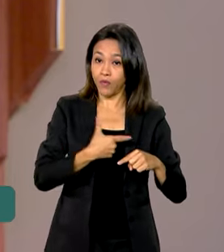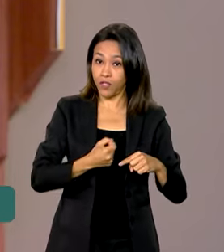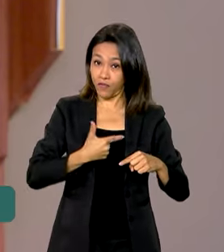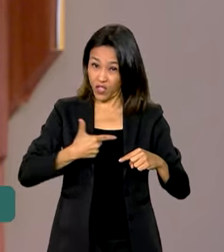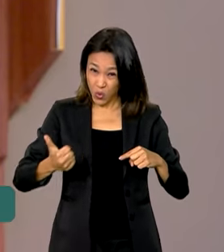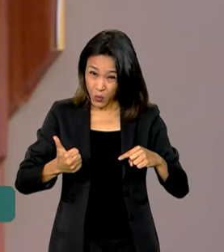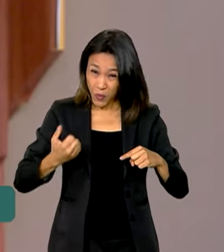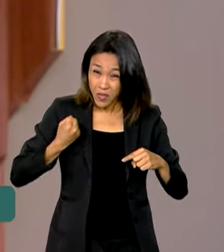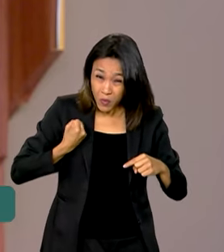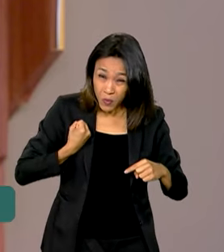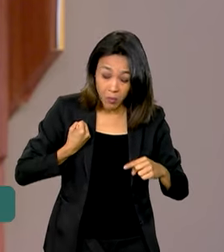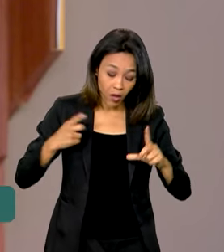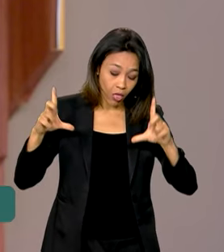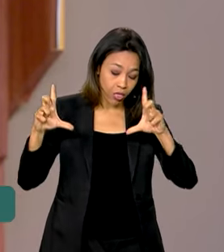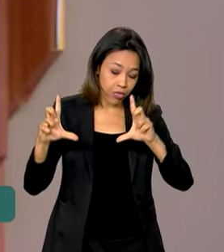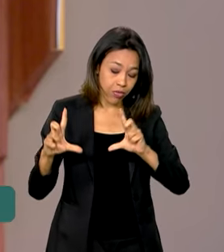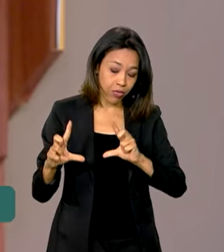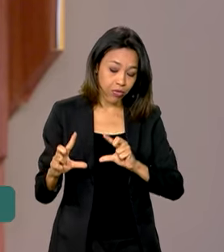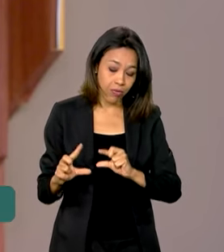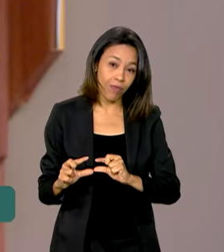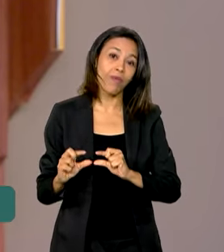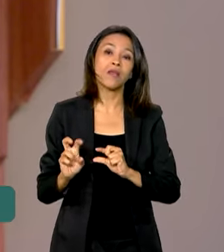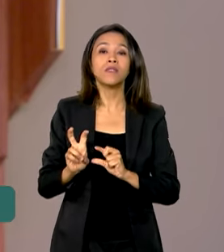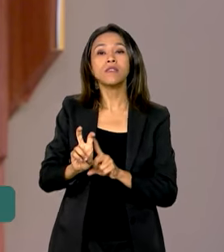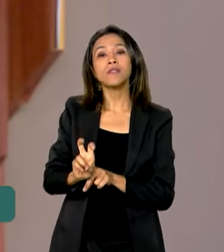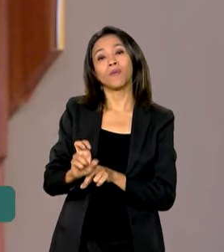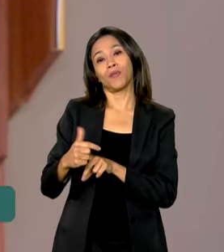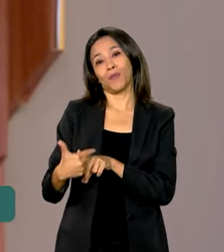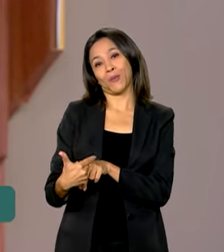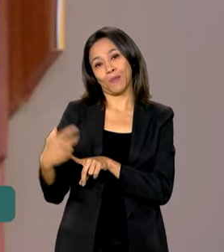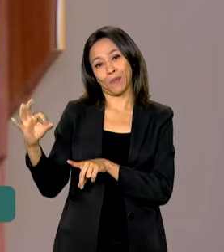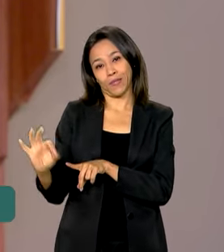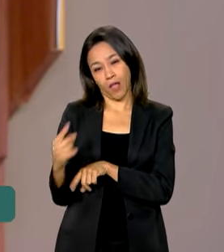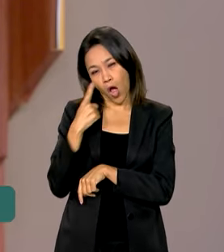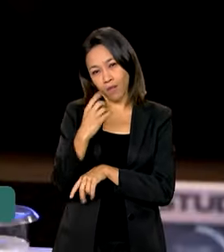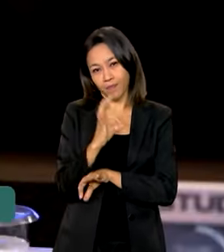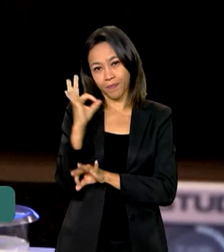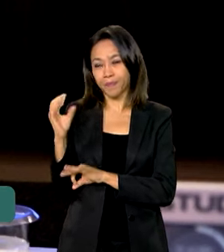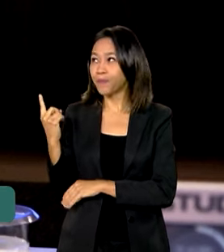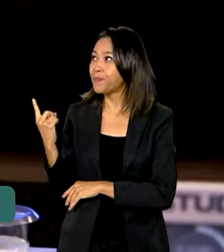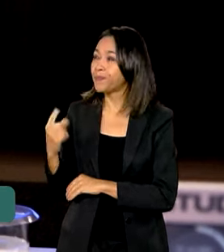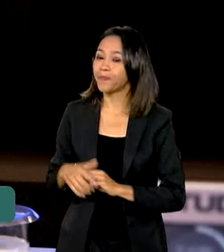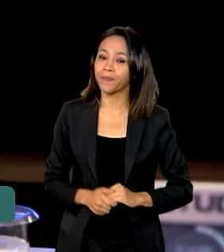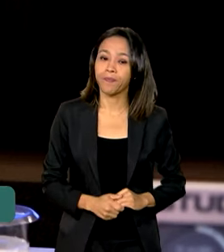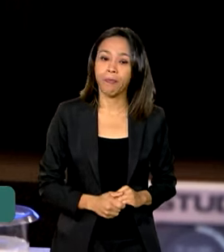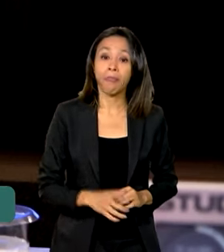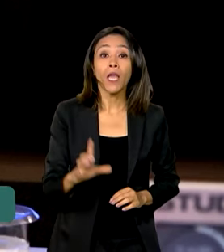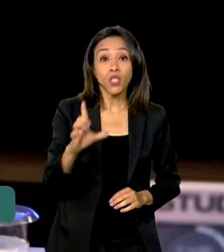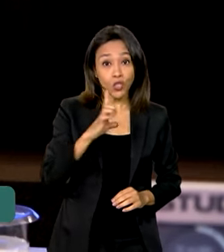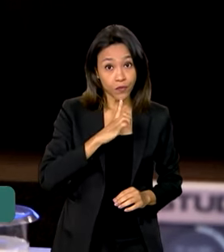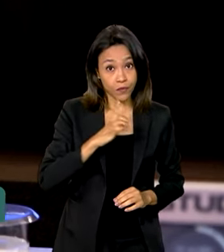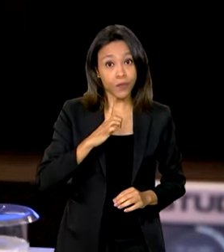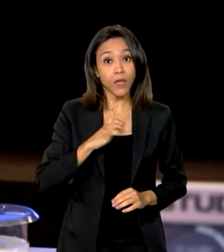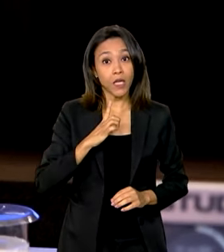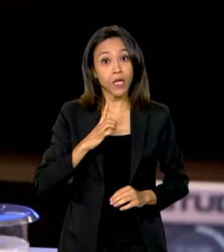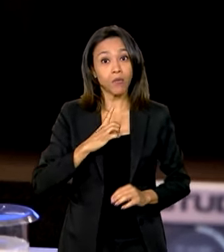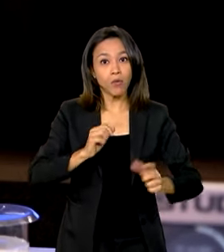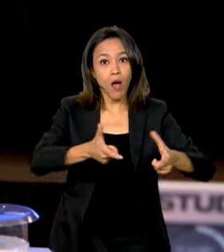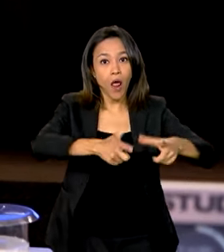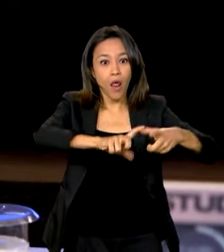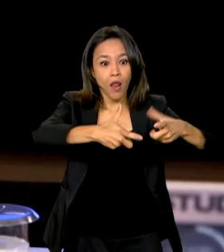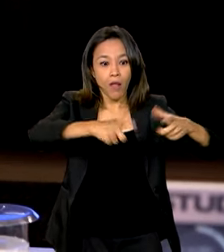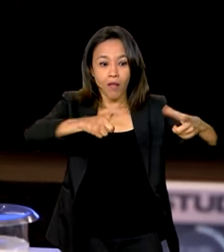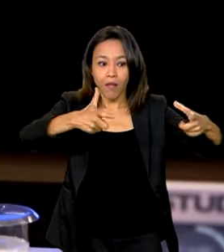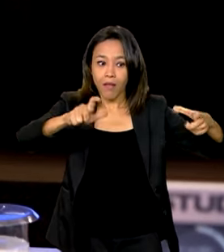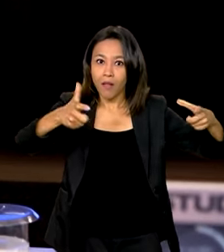esse número caiu para 52%. Vamos ver. Nós tivemos um aumento na cobertura de